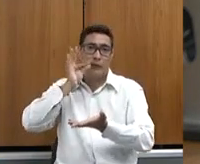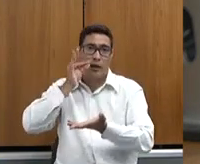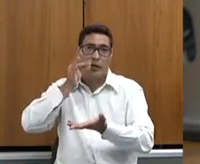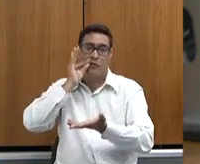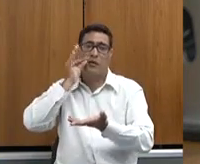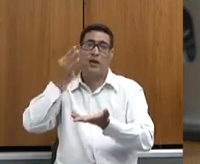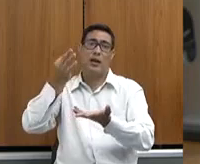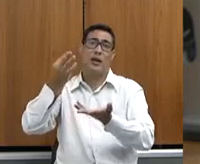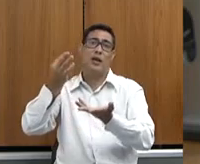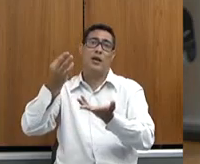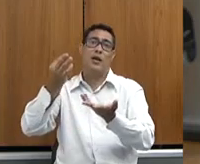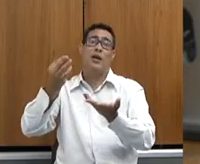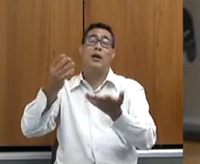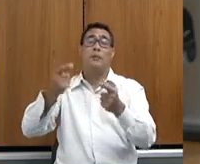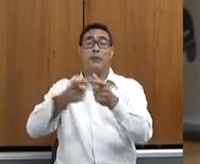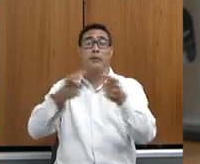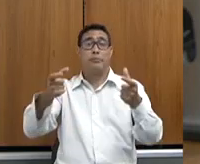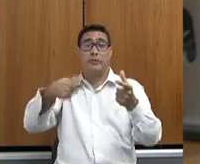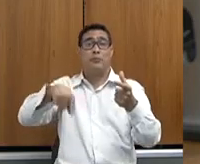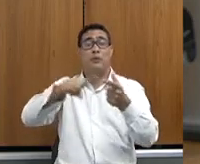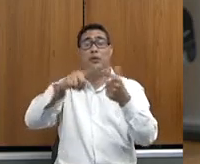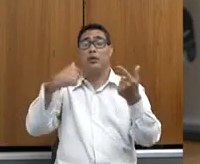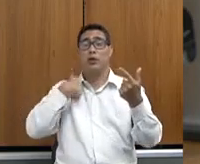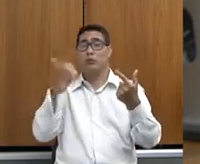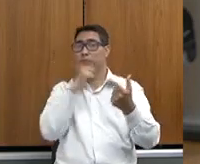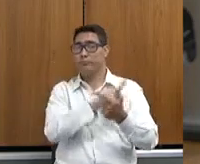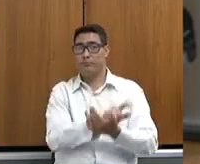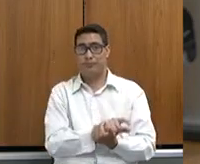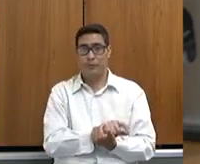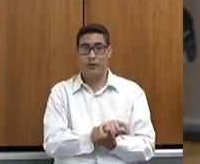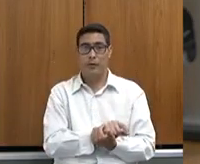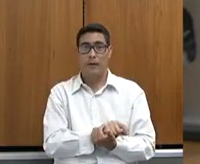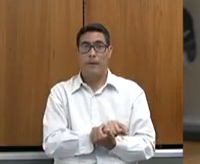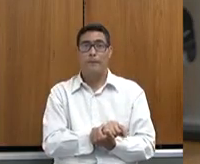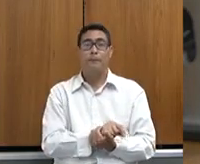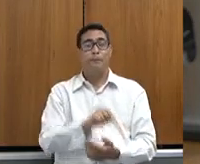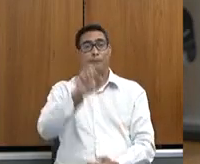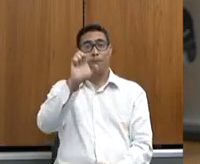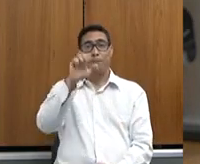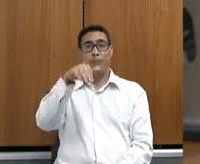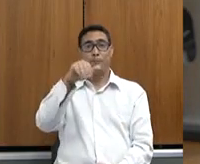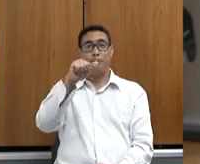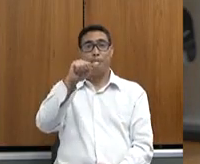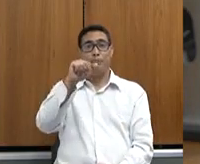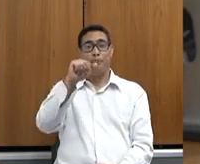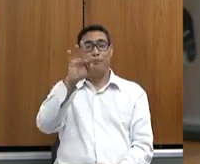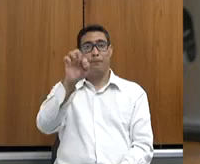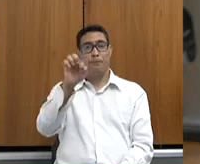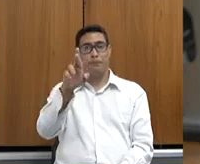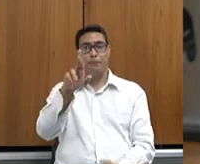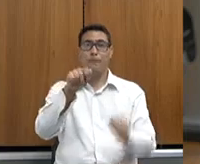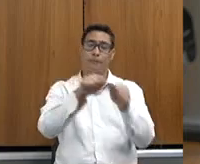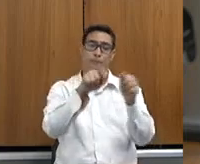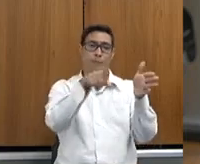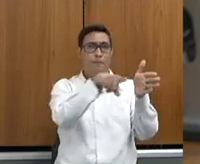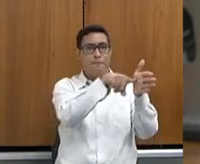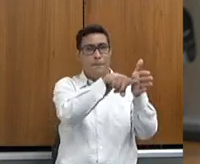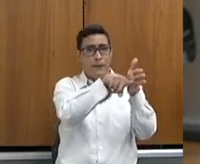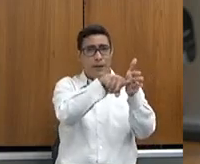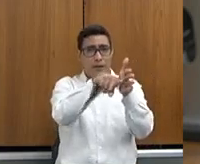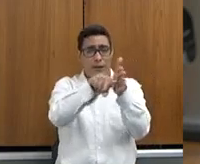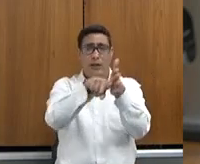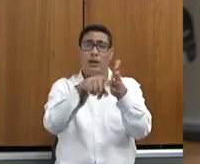prorrogou, tudo bem, mas nem todas, a maioria não prorrogaram. e a Ematera vive fazendo os análises, fazendo o